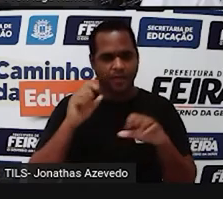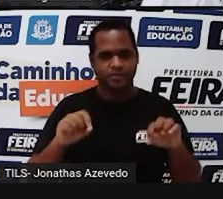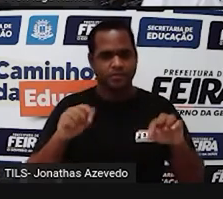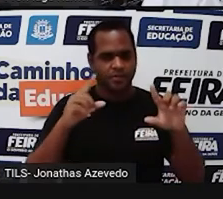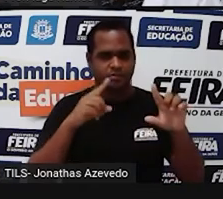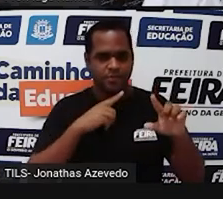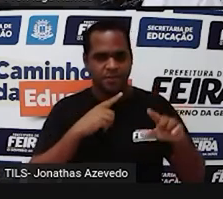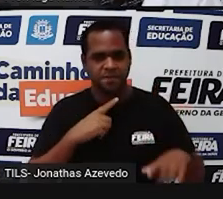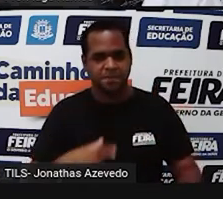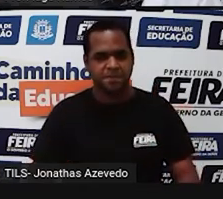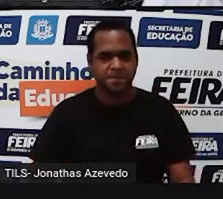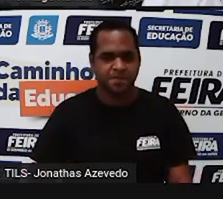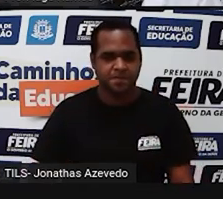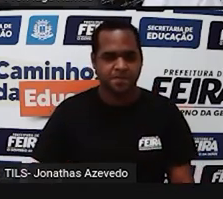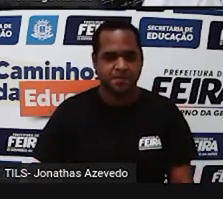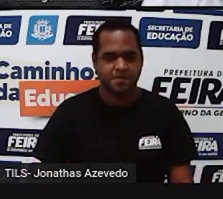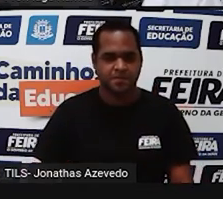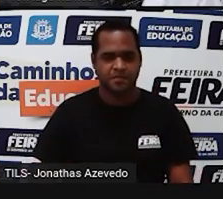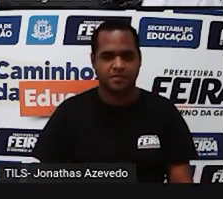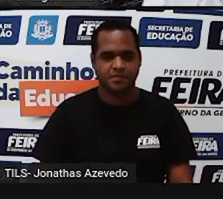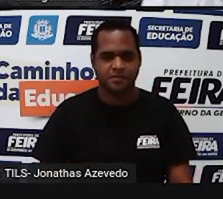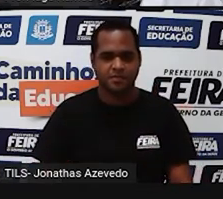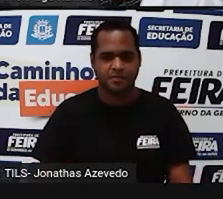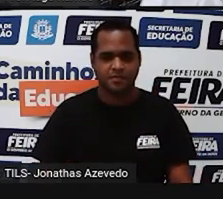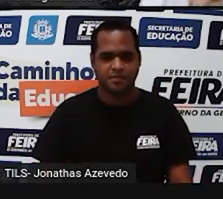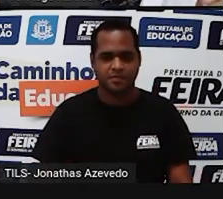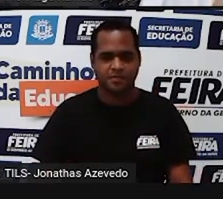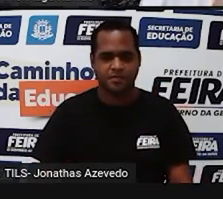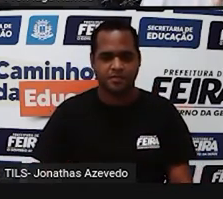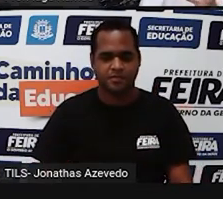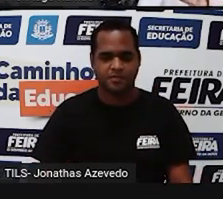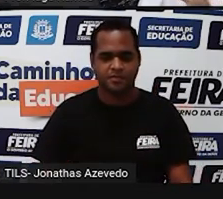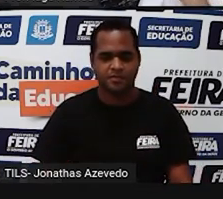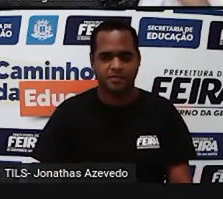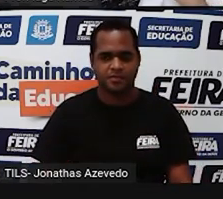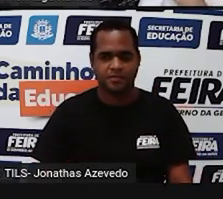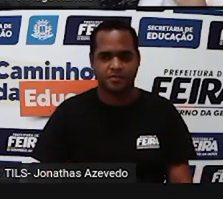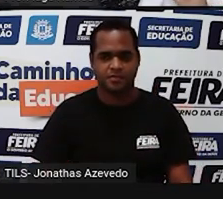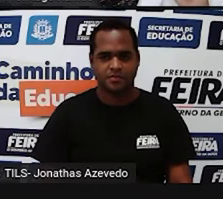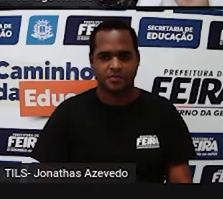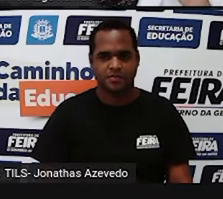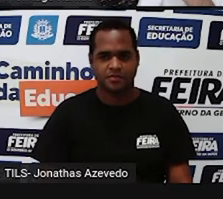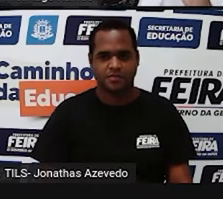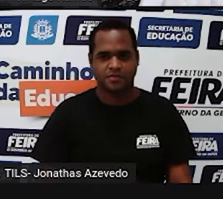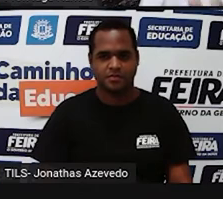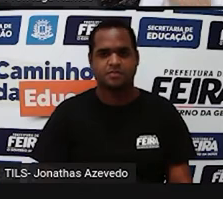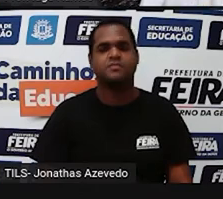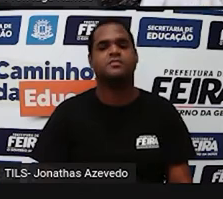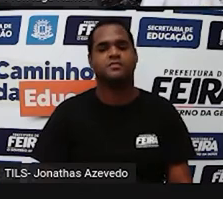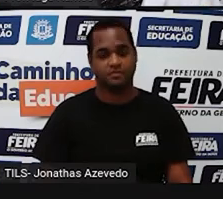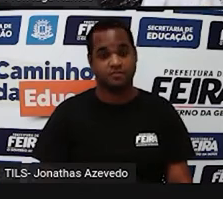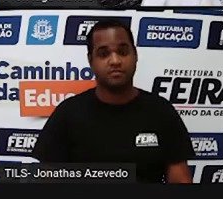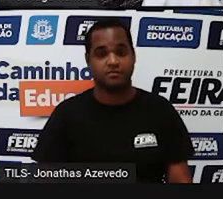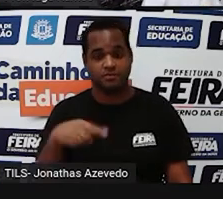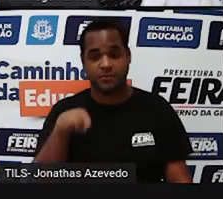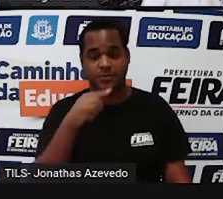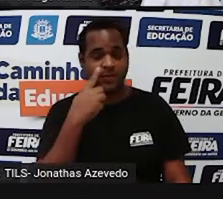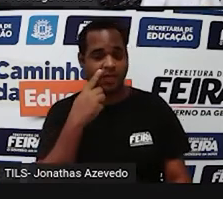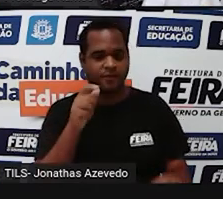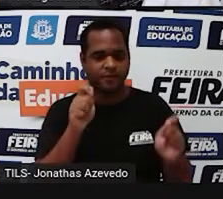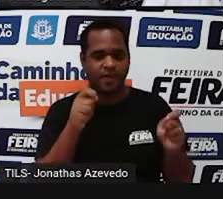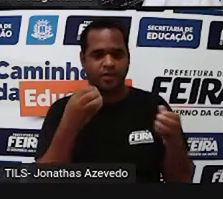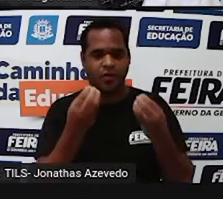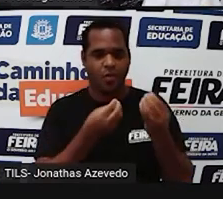Tá bom? Tá? Então, vamos lá. Olha só. Como eu disse, a gente vai fazer agora na forma